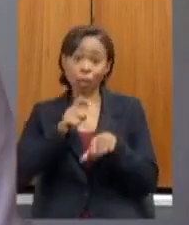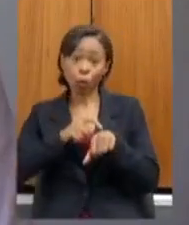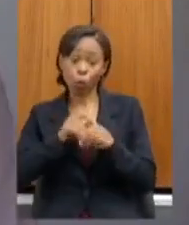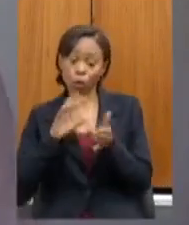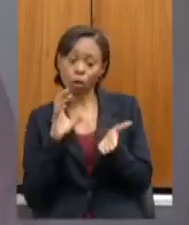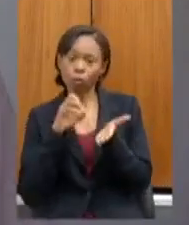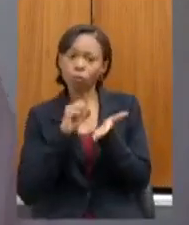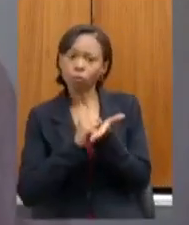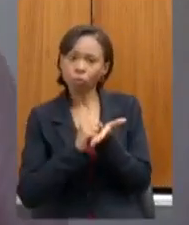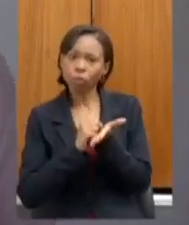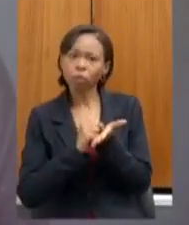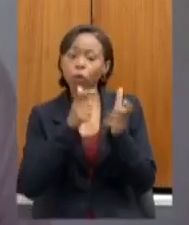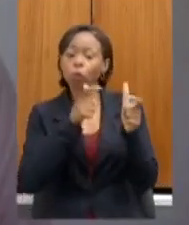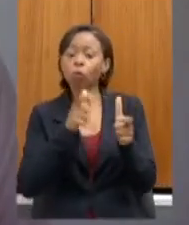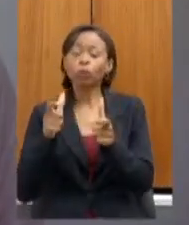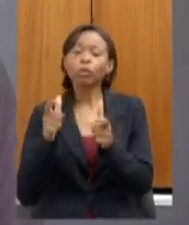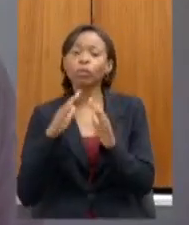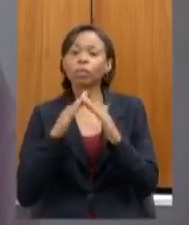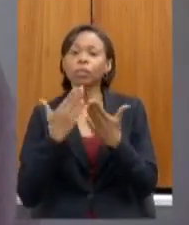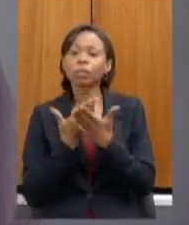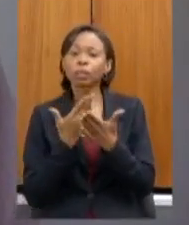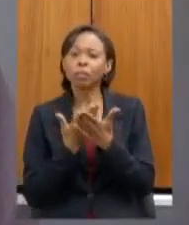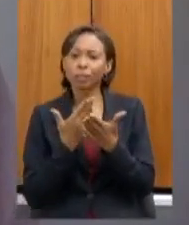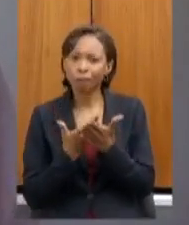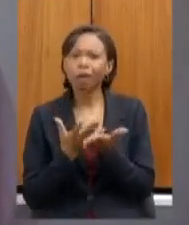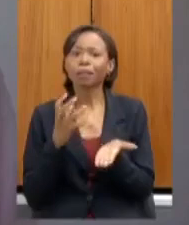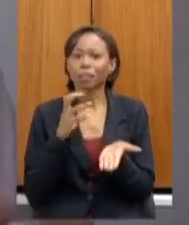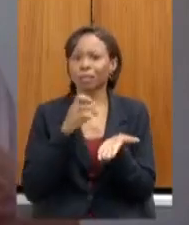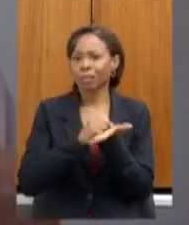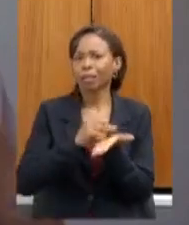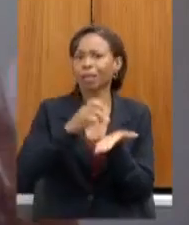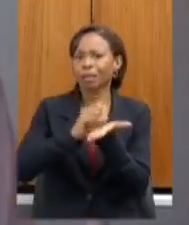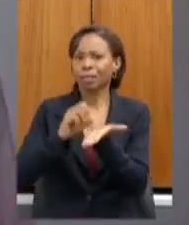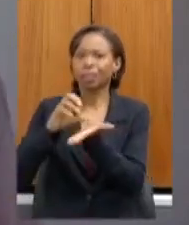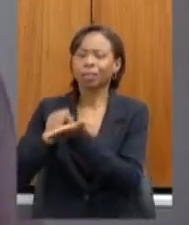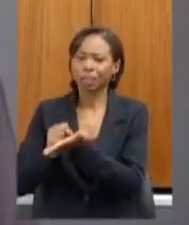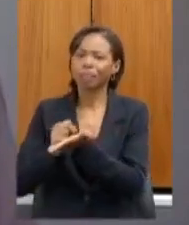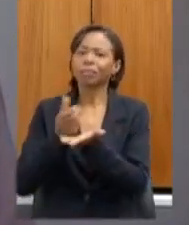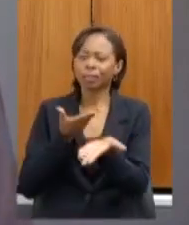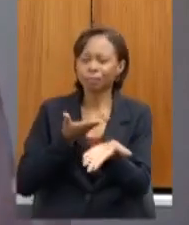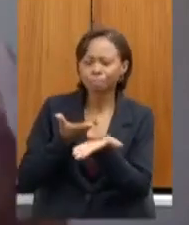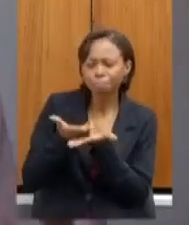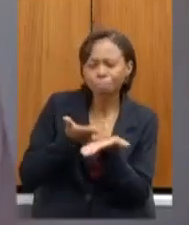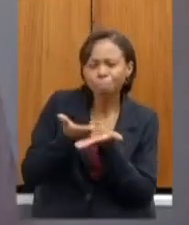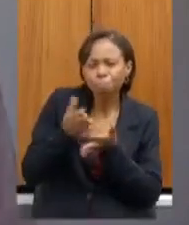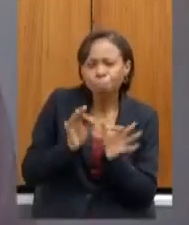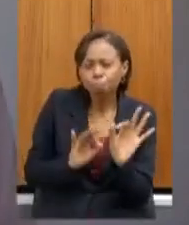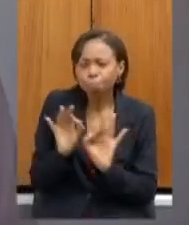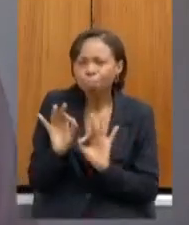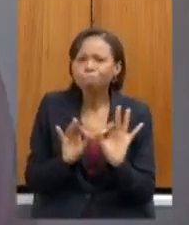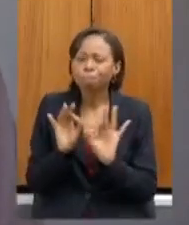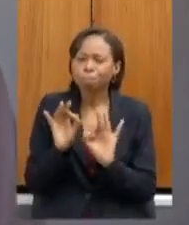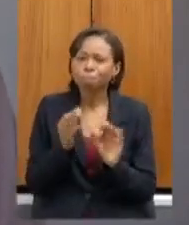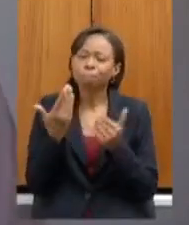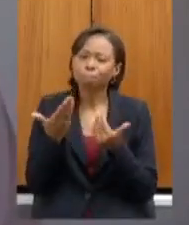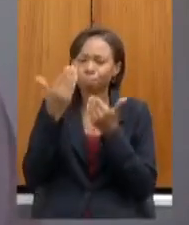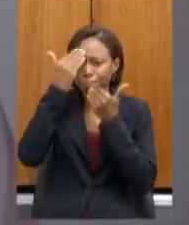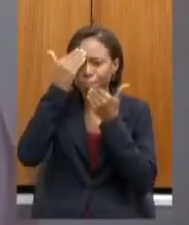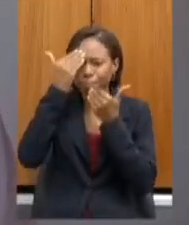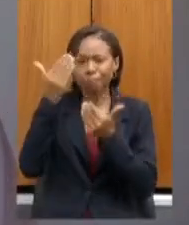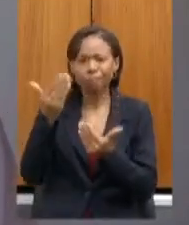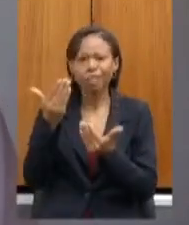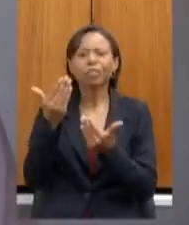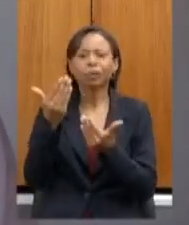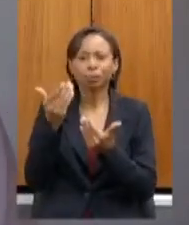indicação de quais são as escolas indicadas naquele processo foi um processo também construído de forma muito cuidadosa e preste meu agradecimento direto